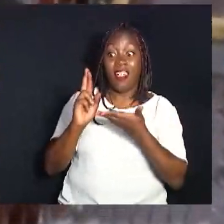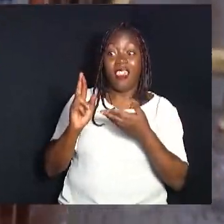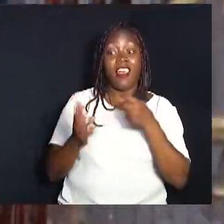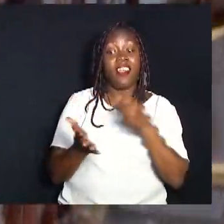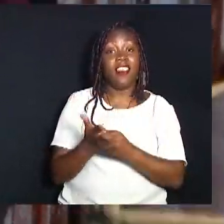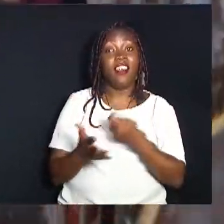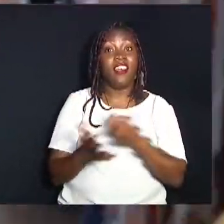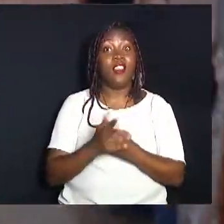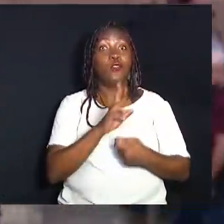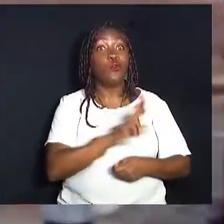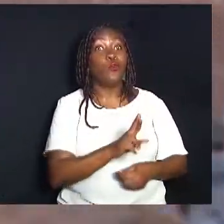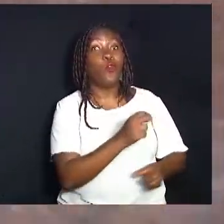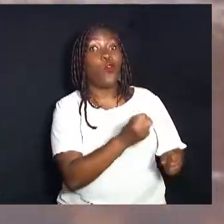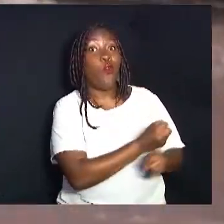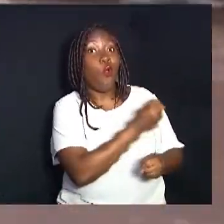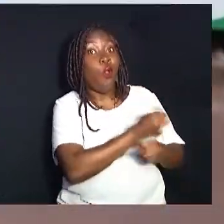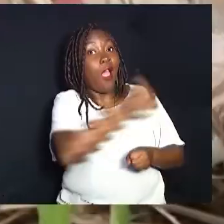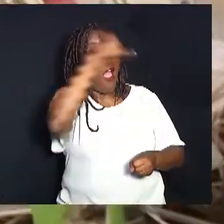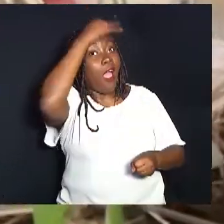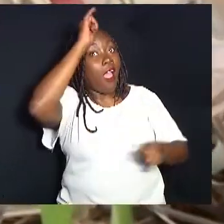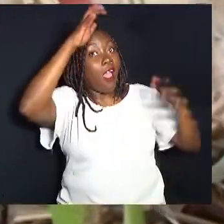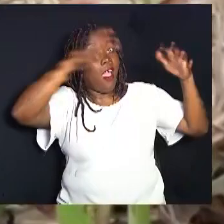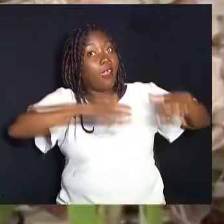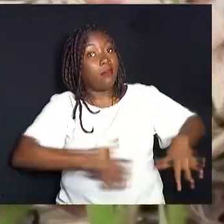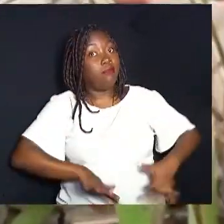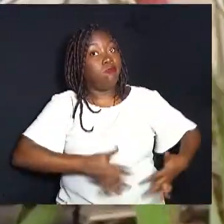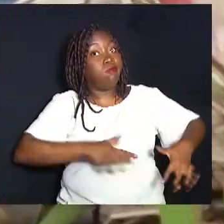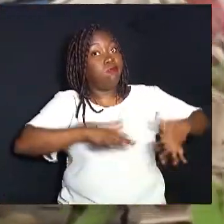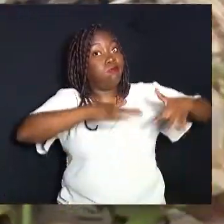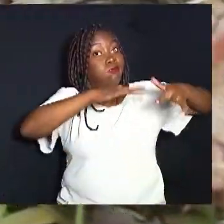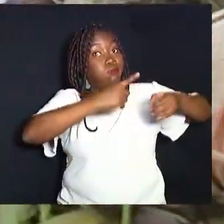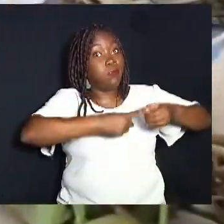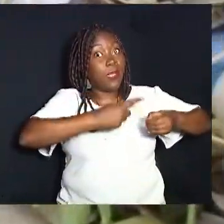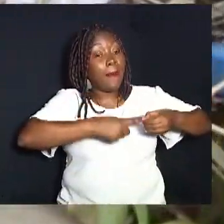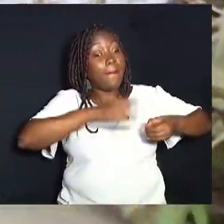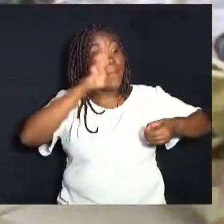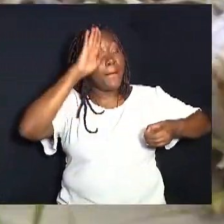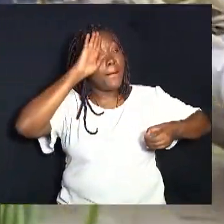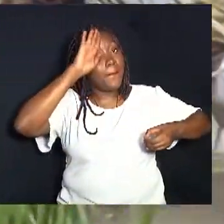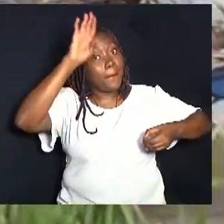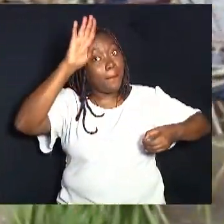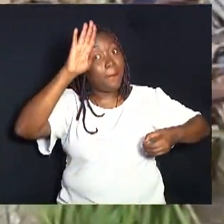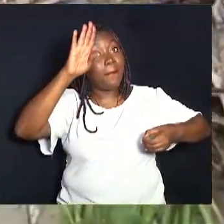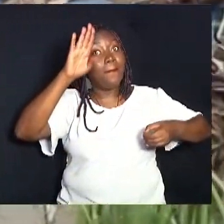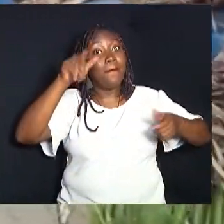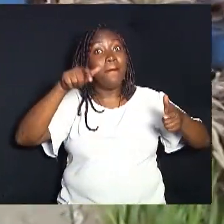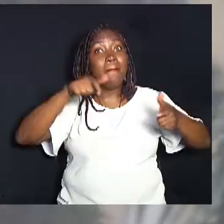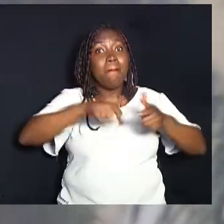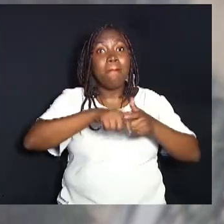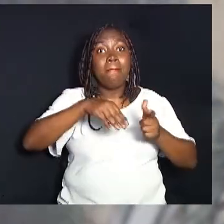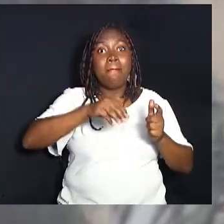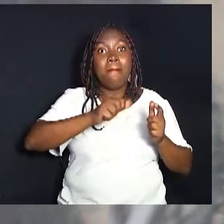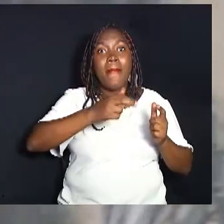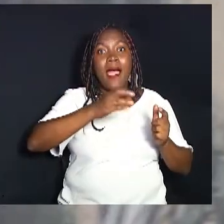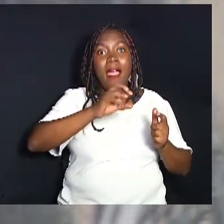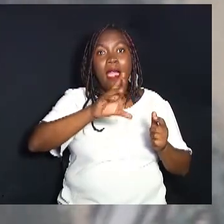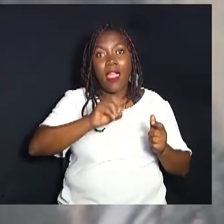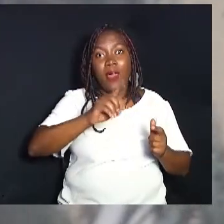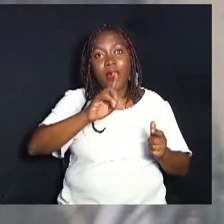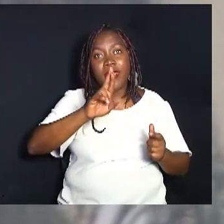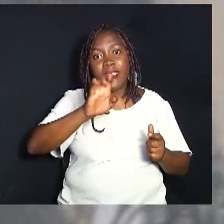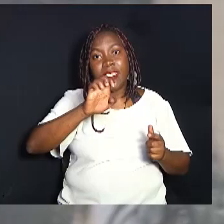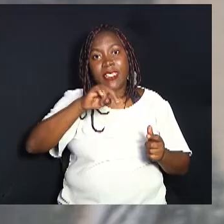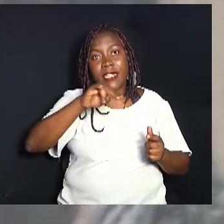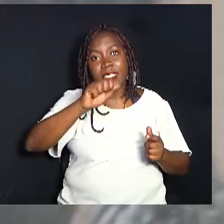valor deverá ser utilizado para obras anti-enchente na cidade, em especial de macro-drenagem e